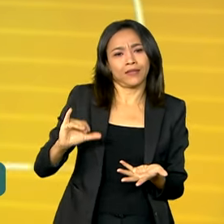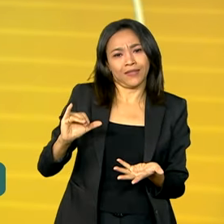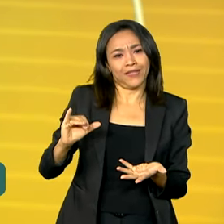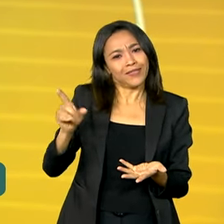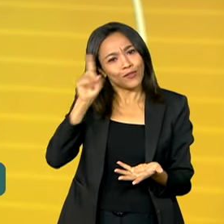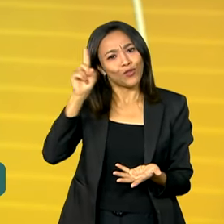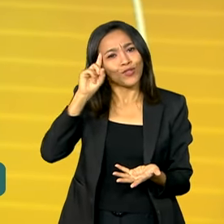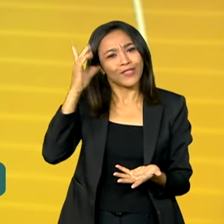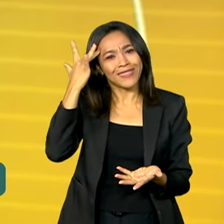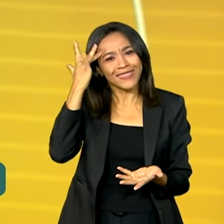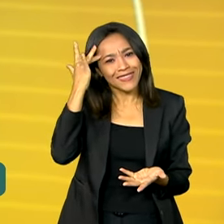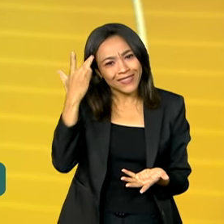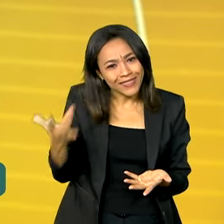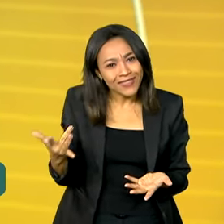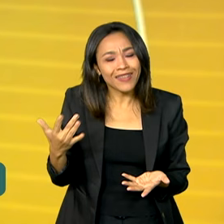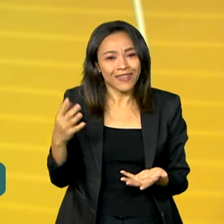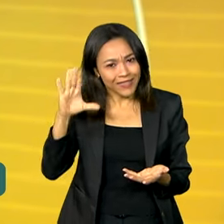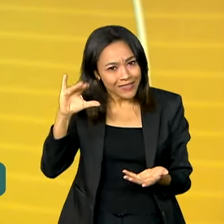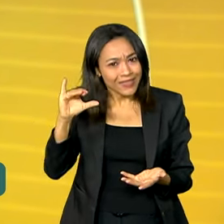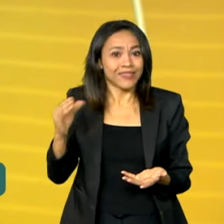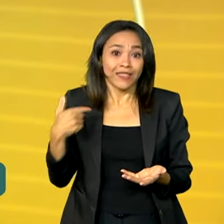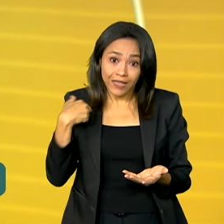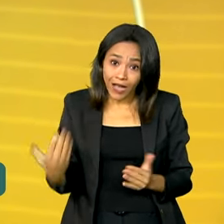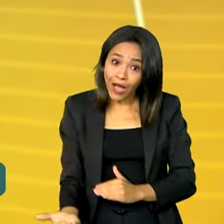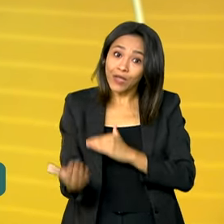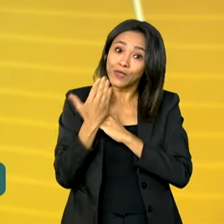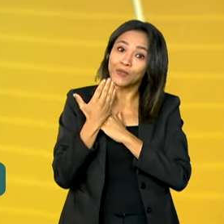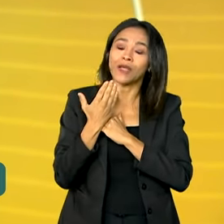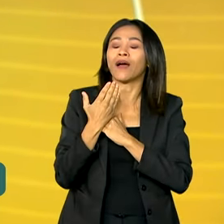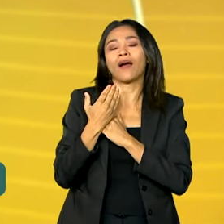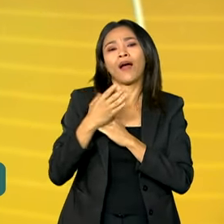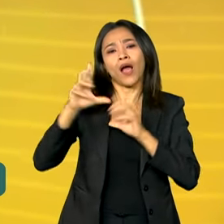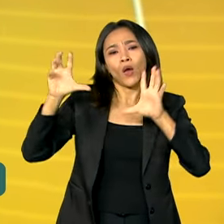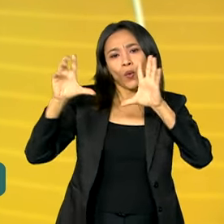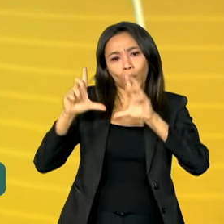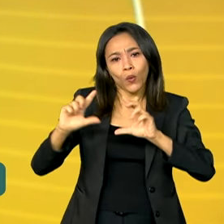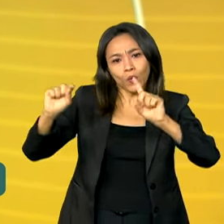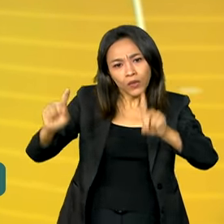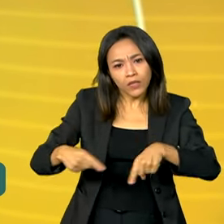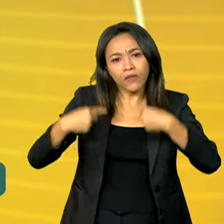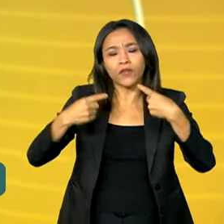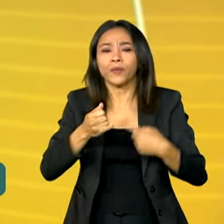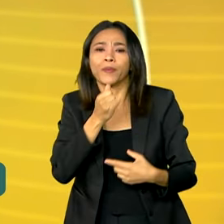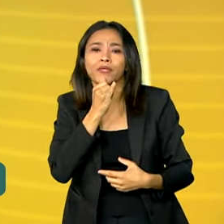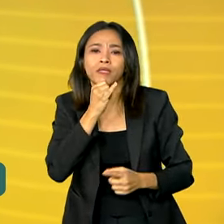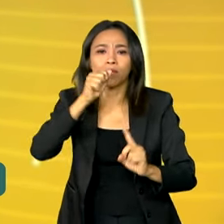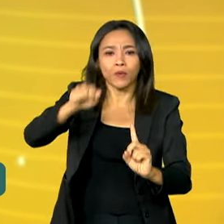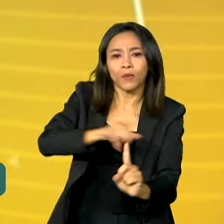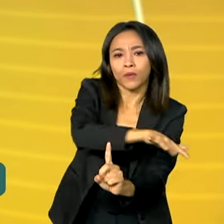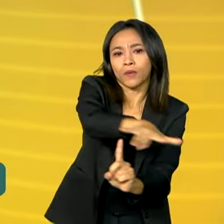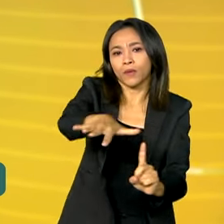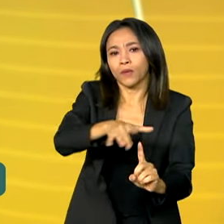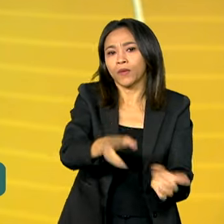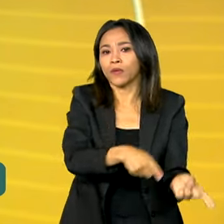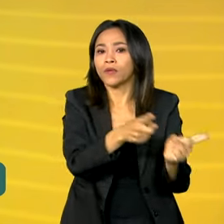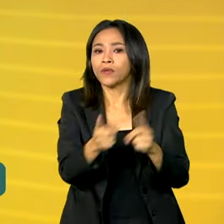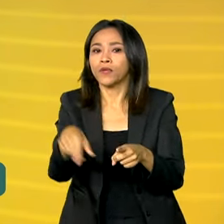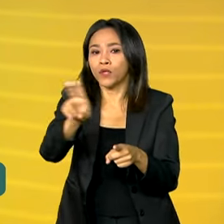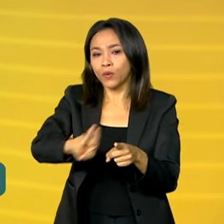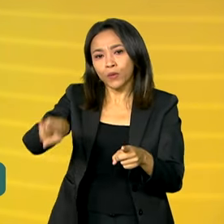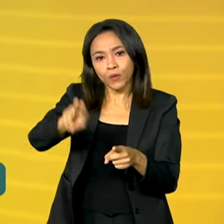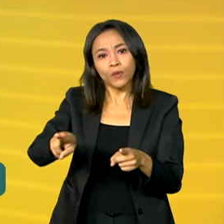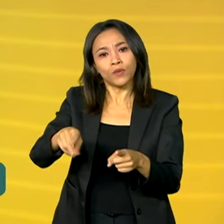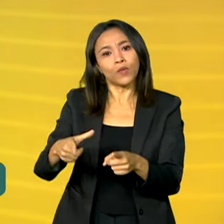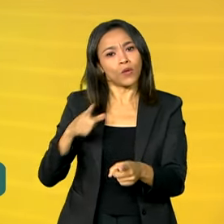do nosso dia a dia e como ela pode ajudar a enfrentar os desafios atuais, como a preservação ambiental e o uso responsável de novas